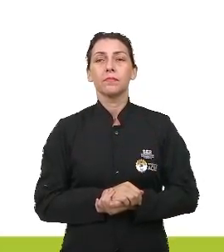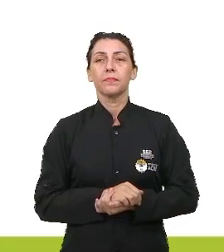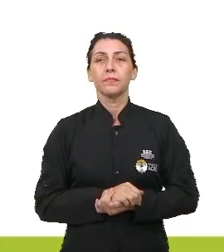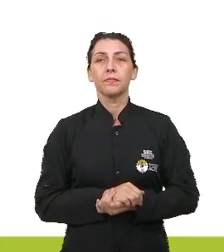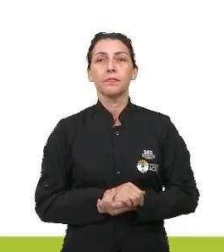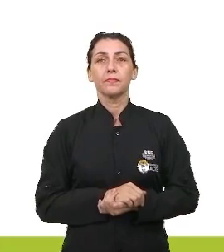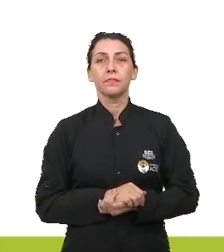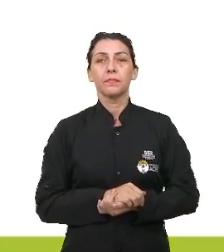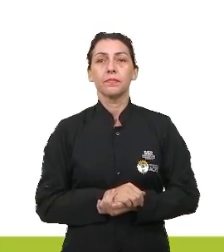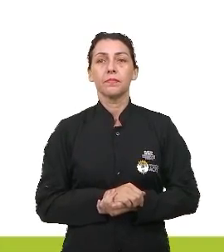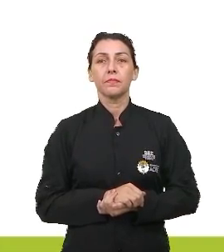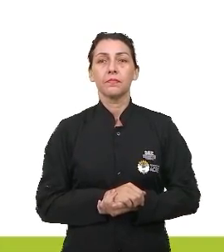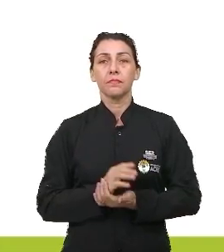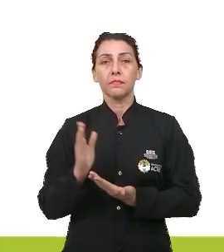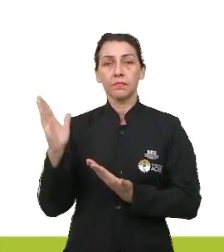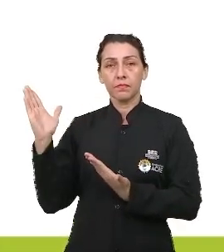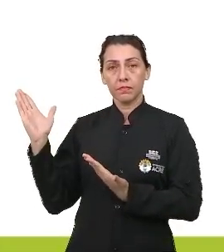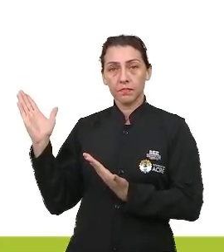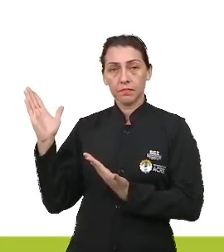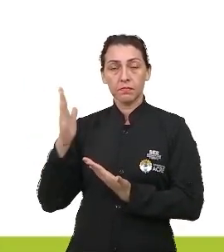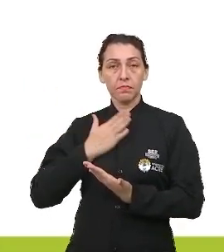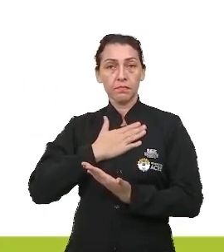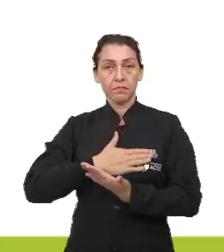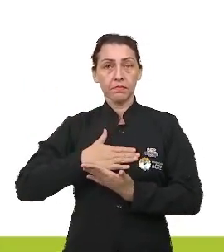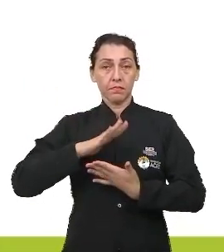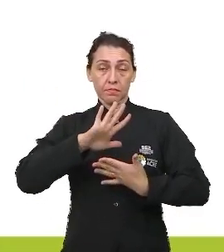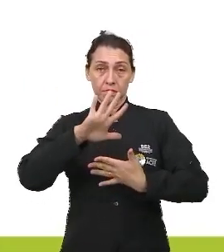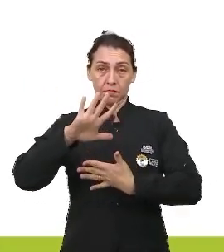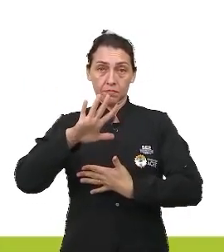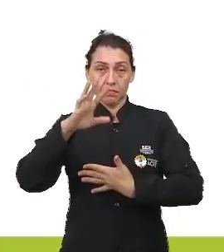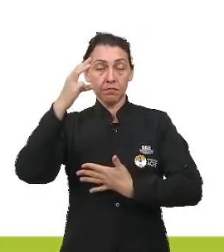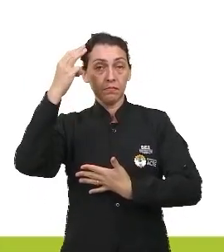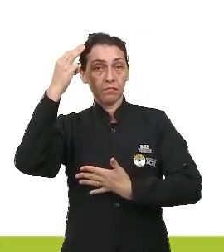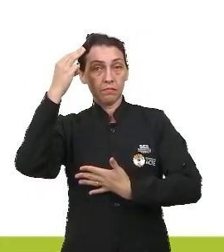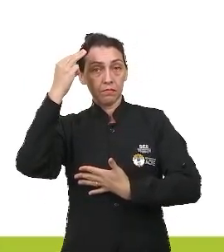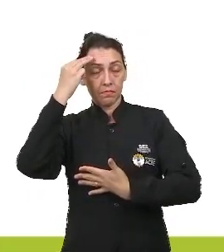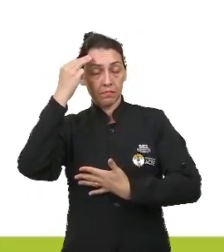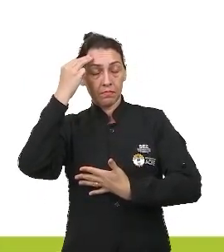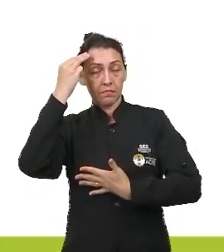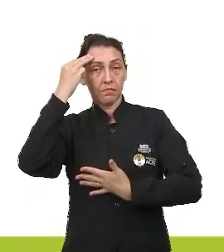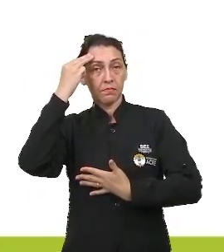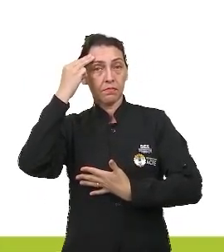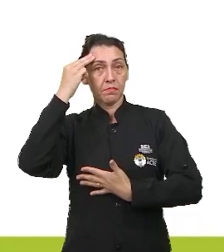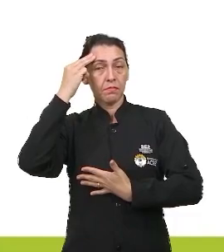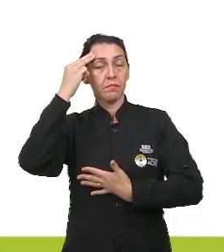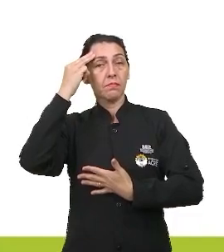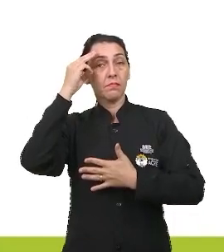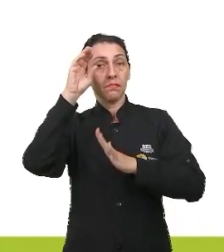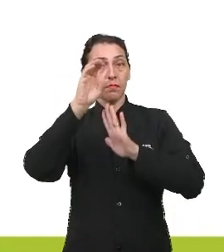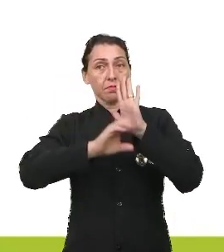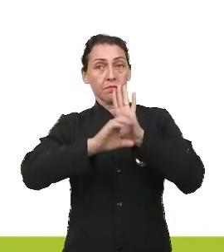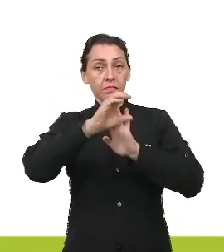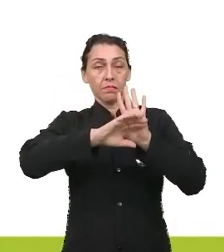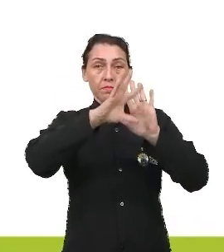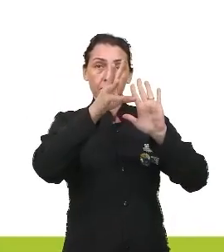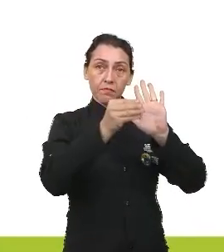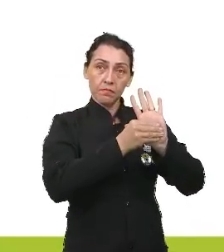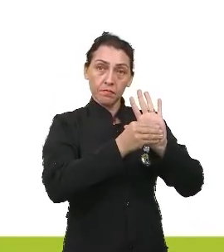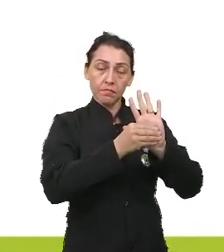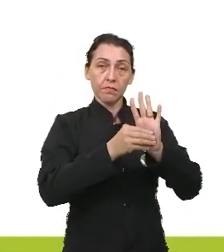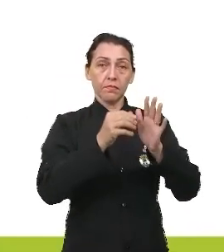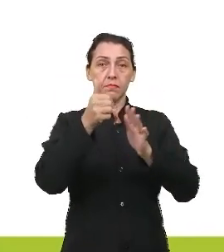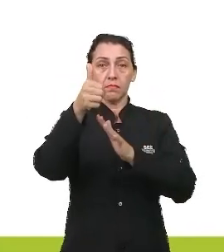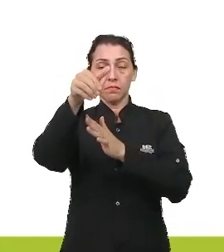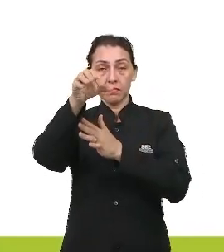figurado. Para quem gosta de mapa mental, mapa conceitual, a gente colocou aqui para vocês as